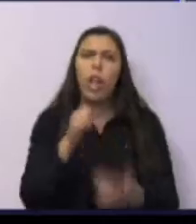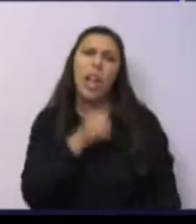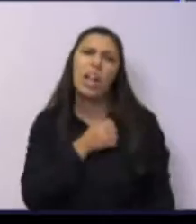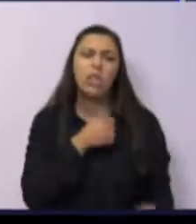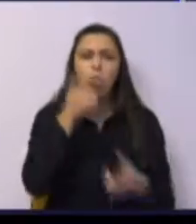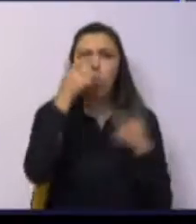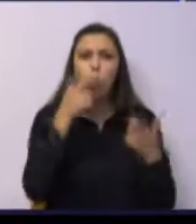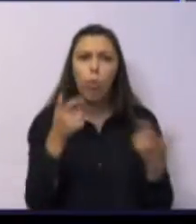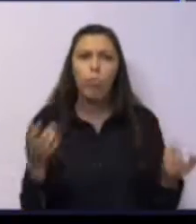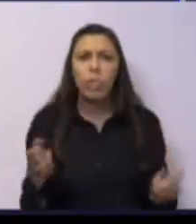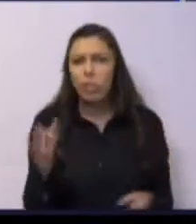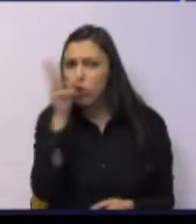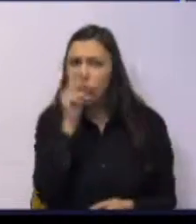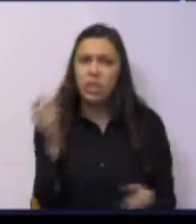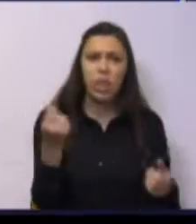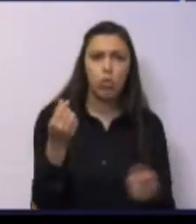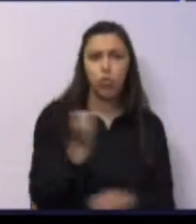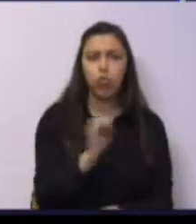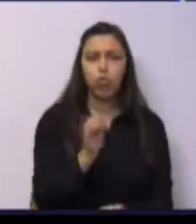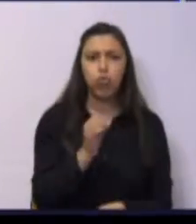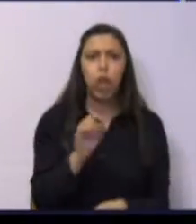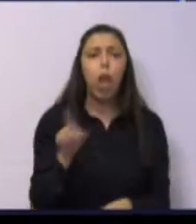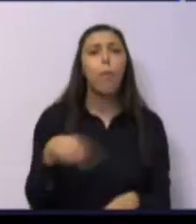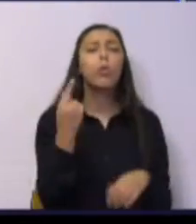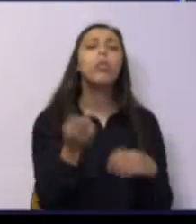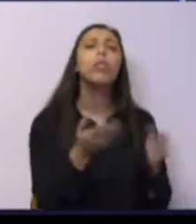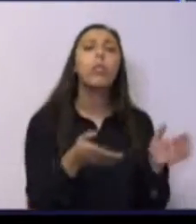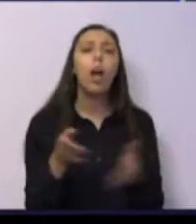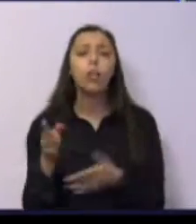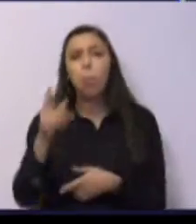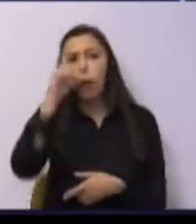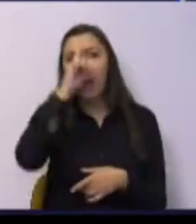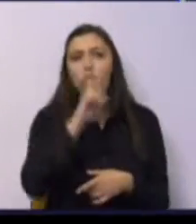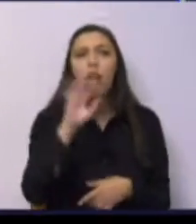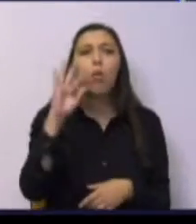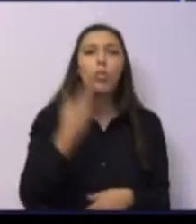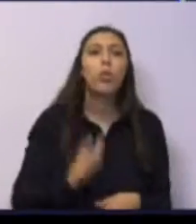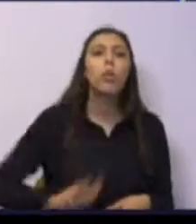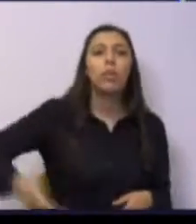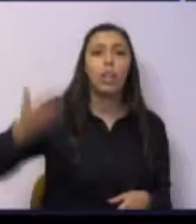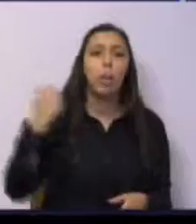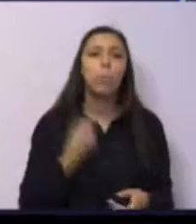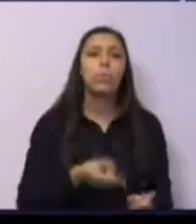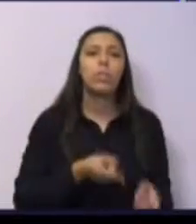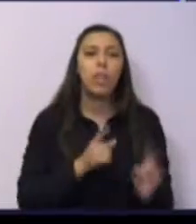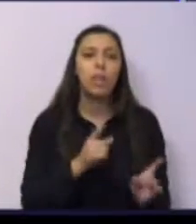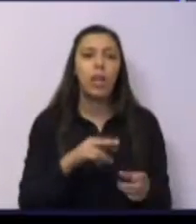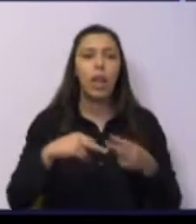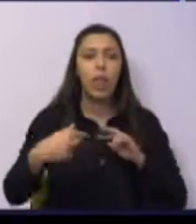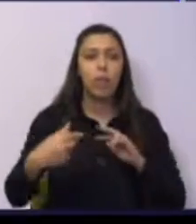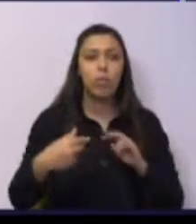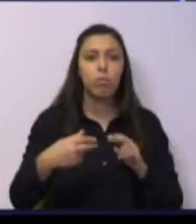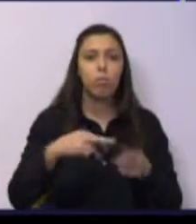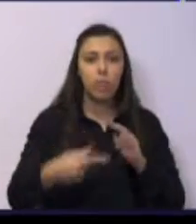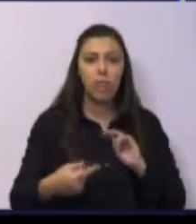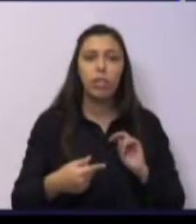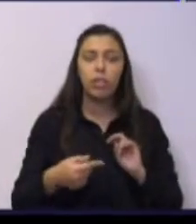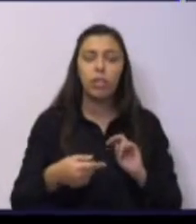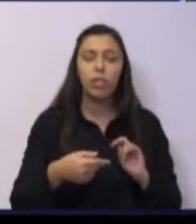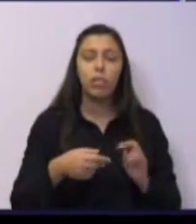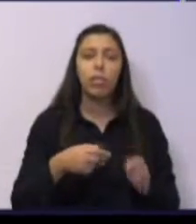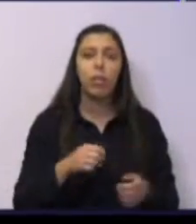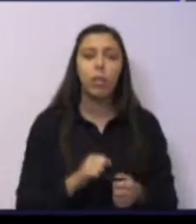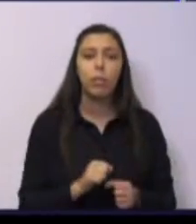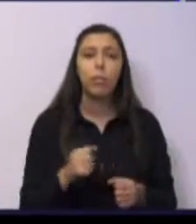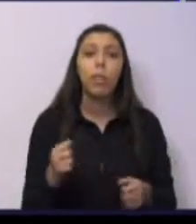tinha dinheiro. E, por outro lado, para recordar, quando o anterior Presidente da Câmara chegou à Câmara Municipal, cortou 60% da